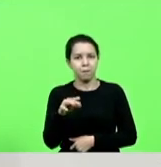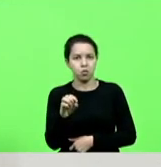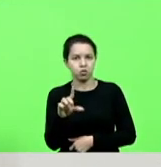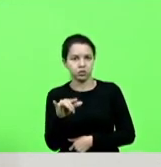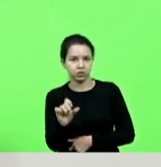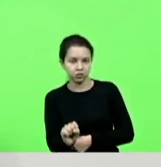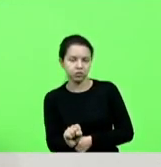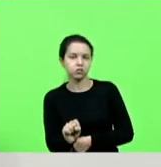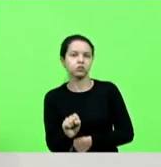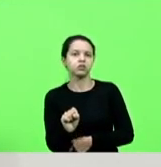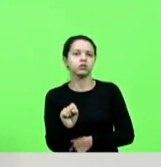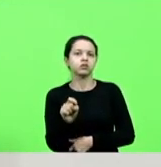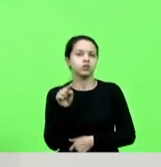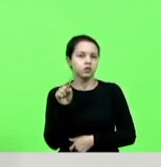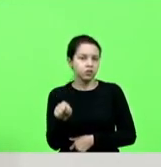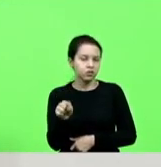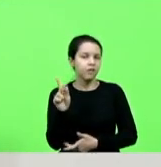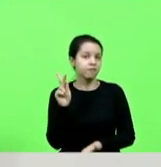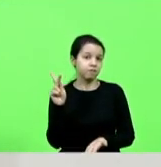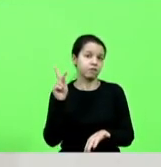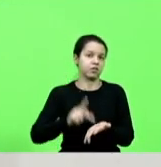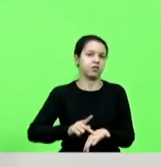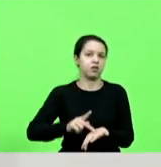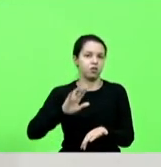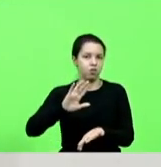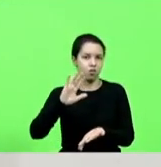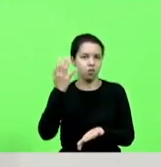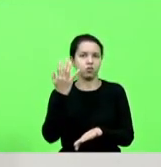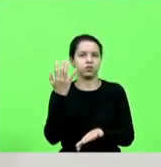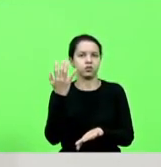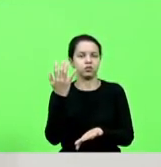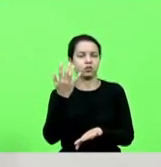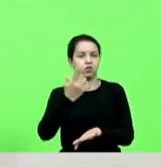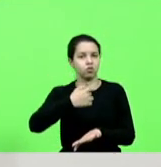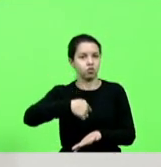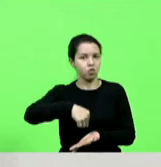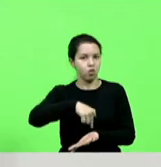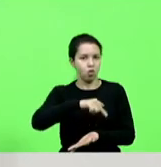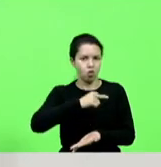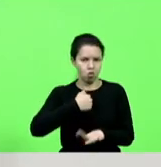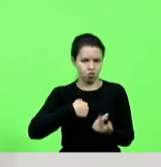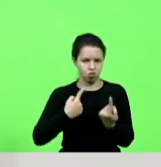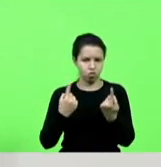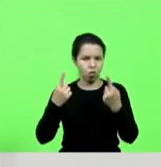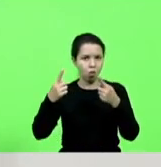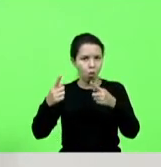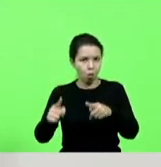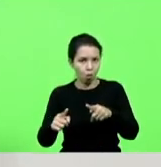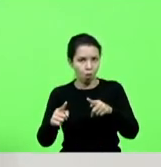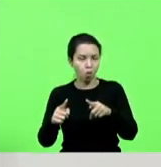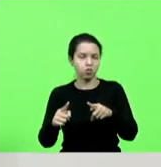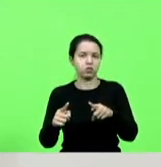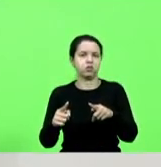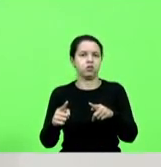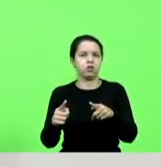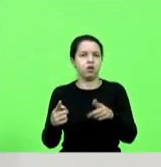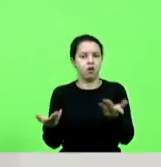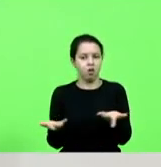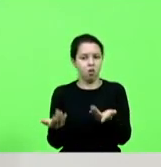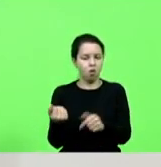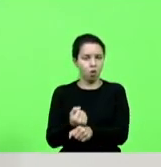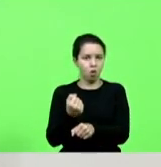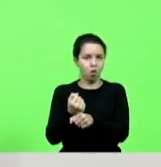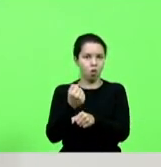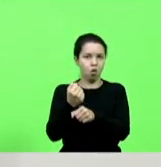realidade a gente não é contra a obra agora mais recente da